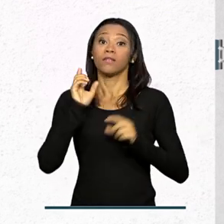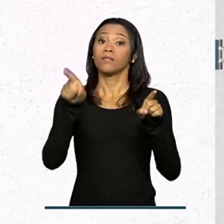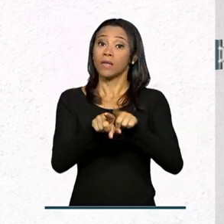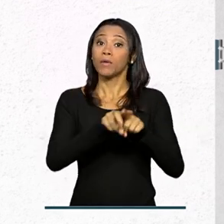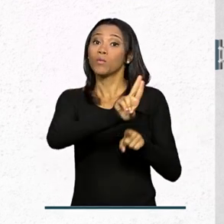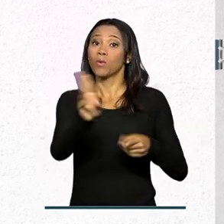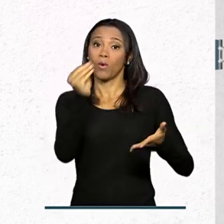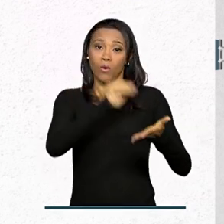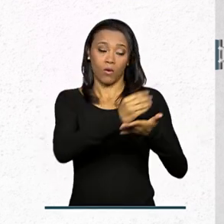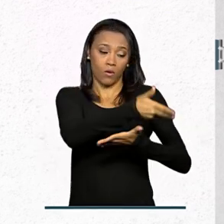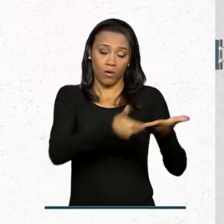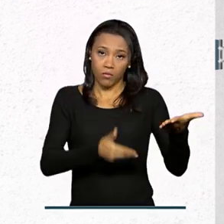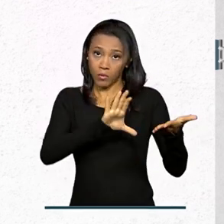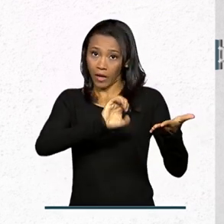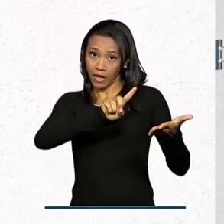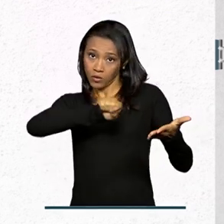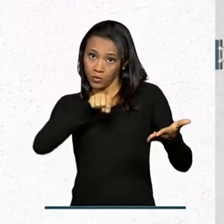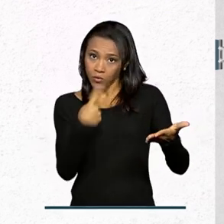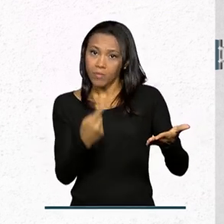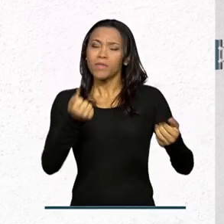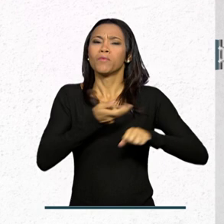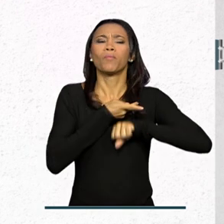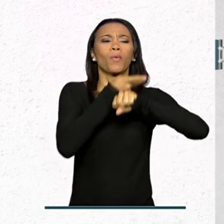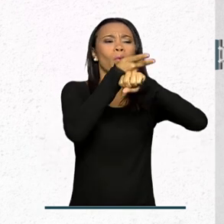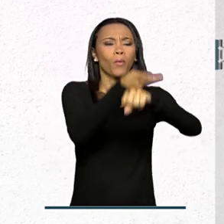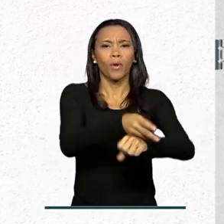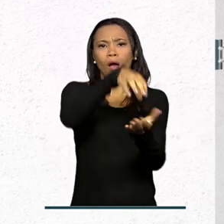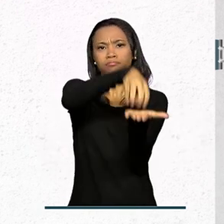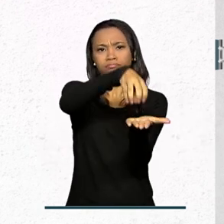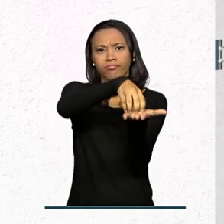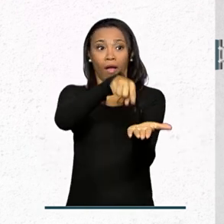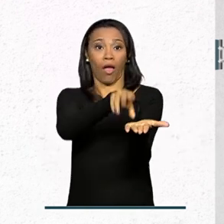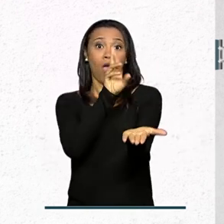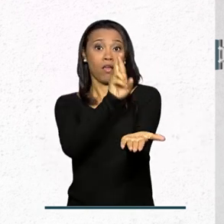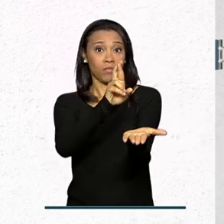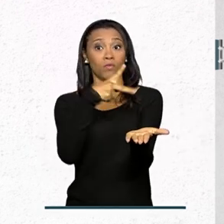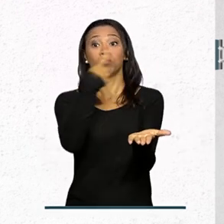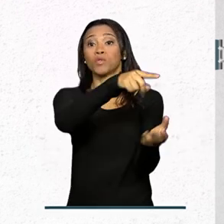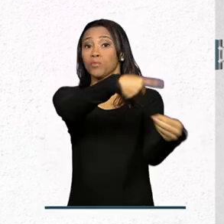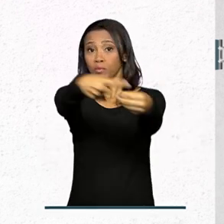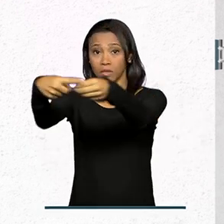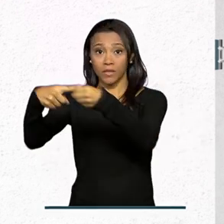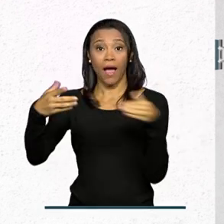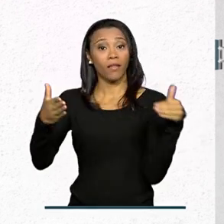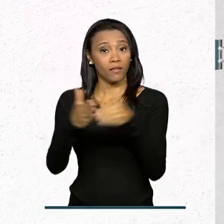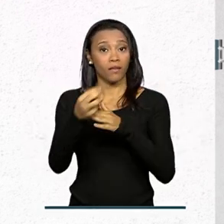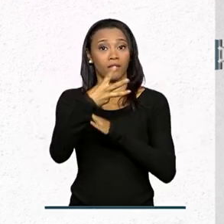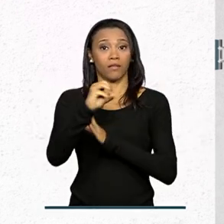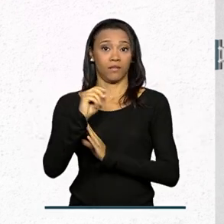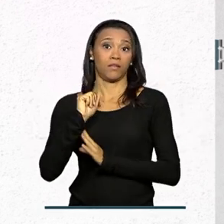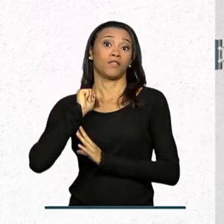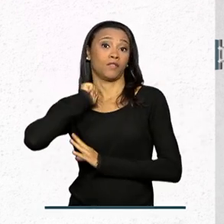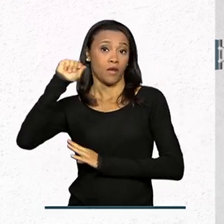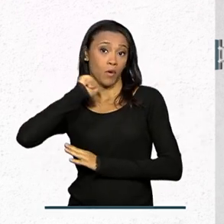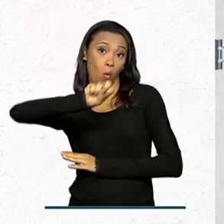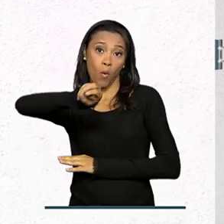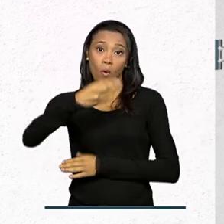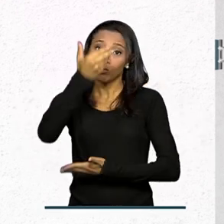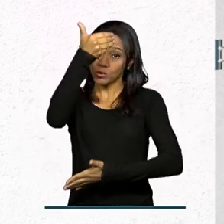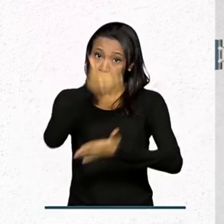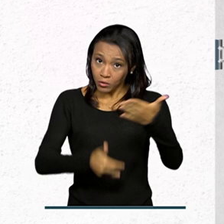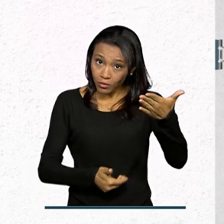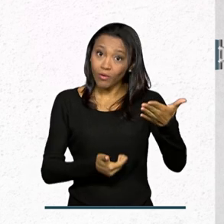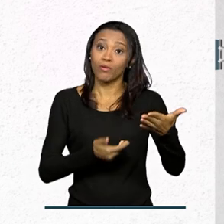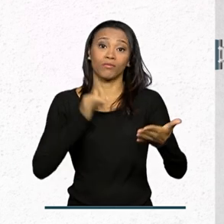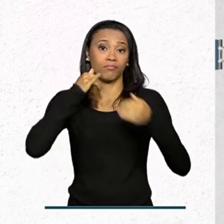Cadastro Único. Elas devem procurar a unidade responsável pelo cadastro em seu município até 30 de abril, ou o desconto na tarifa de